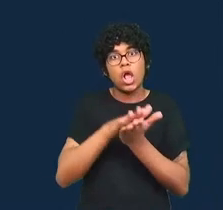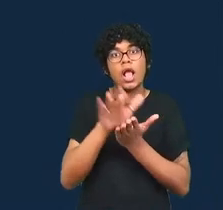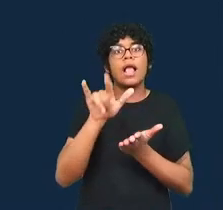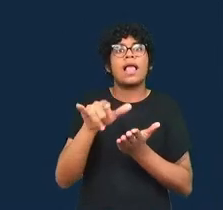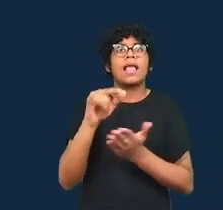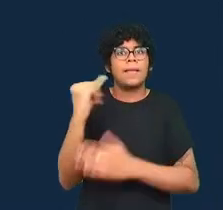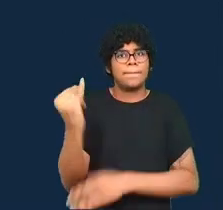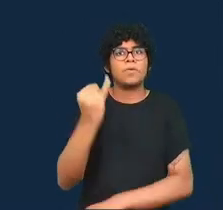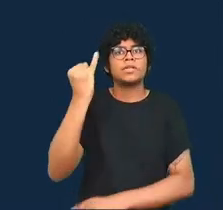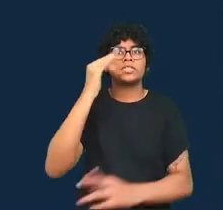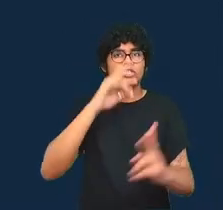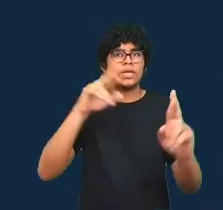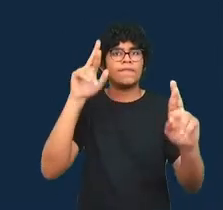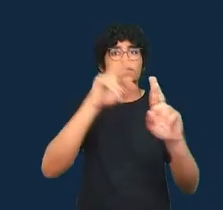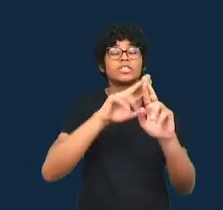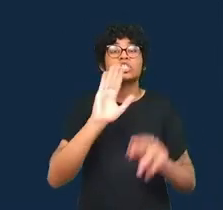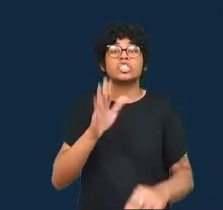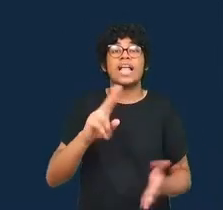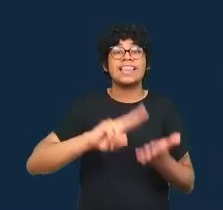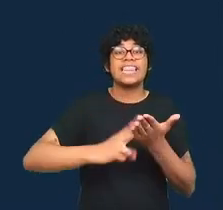mais de 12 idiomas.